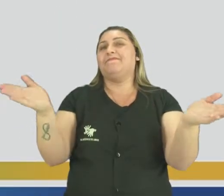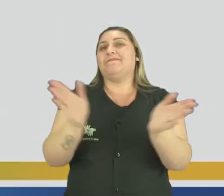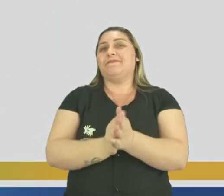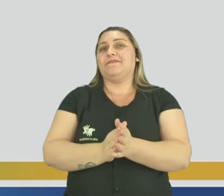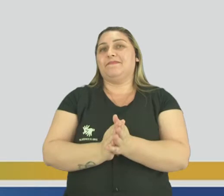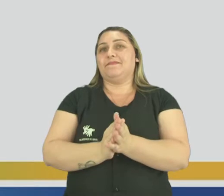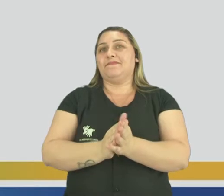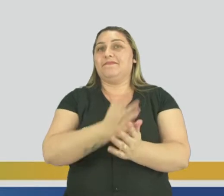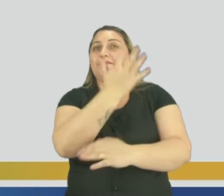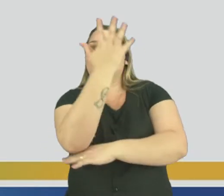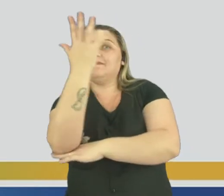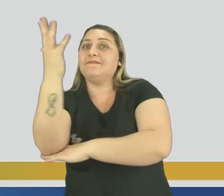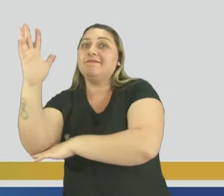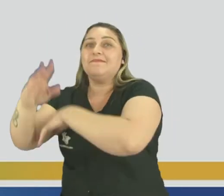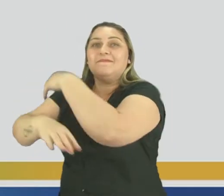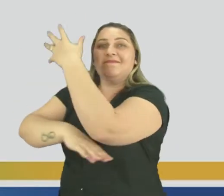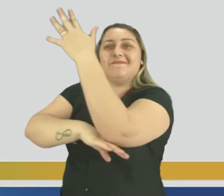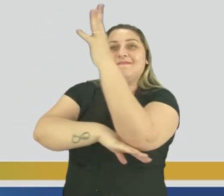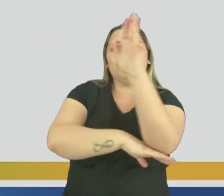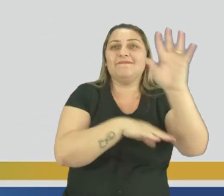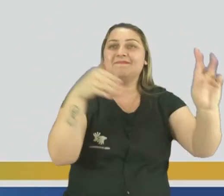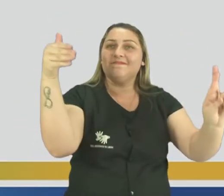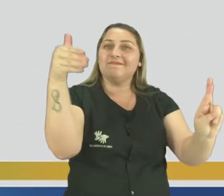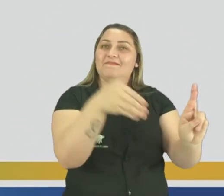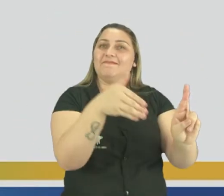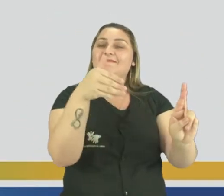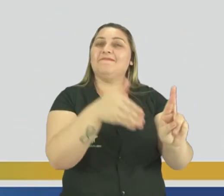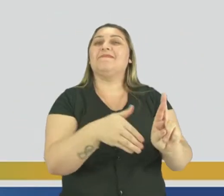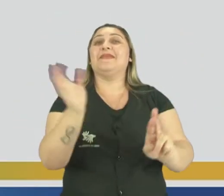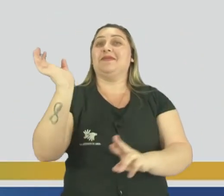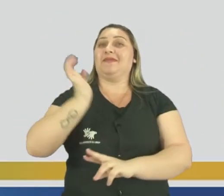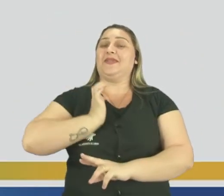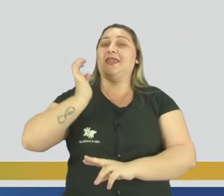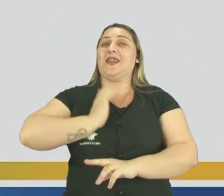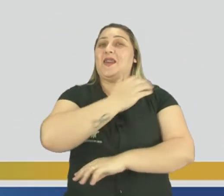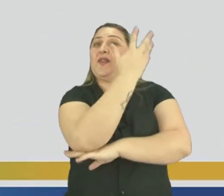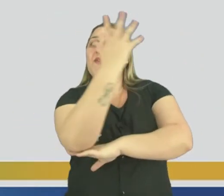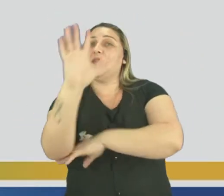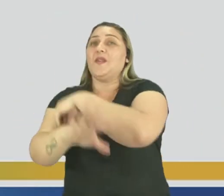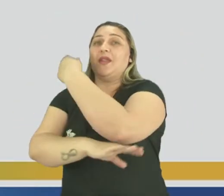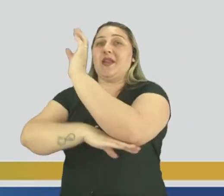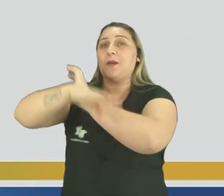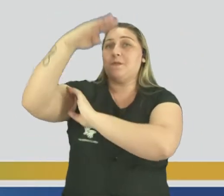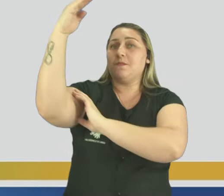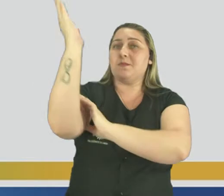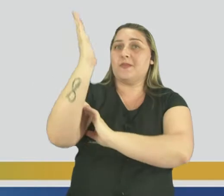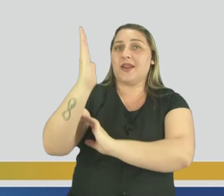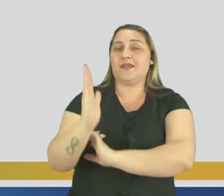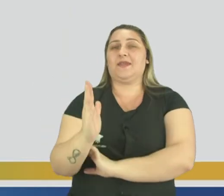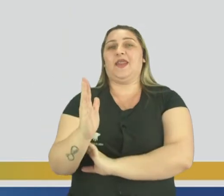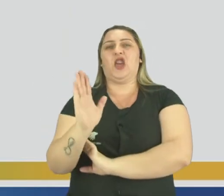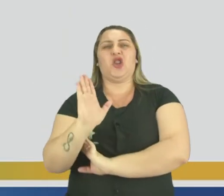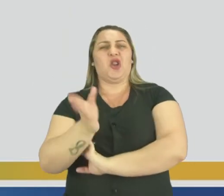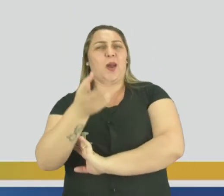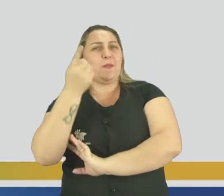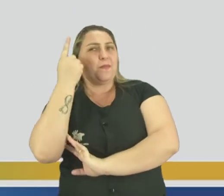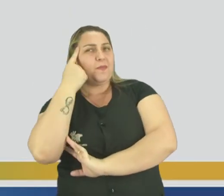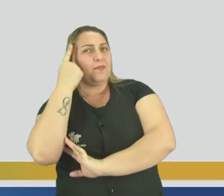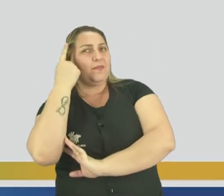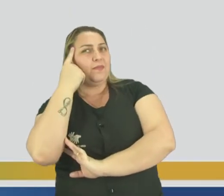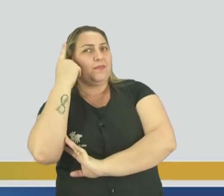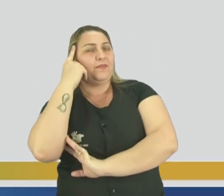simboliza as matas. A rica floresta brasileira. Você já imaginou?